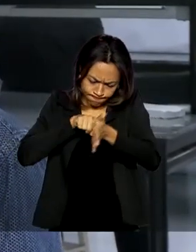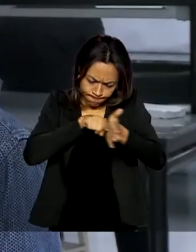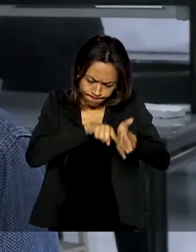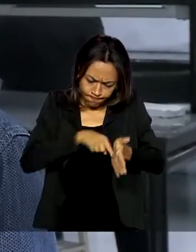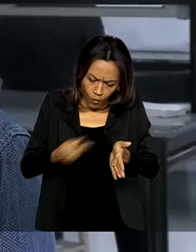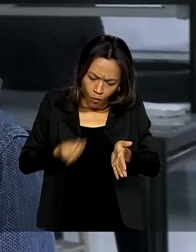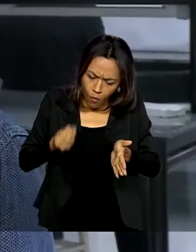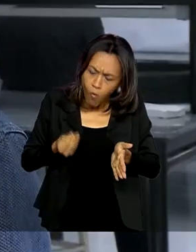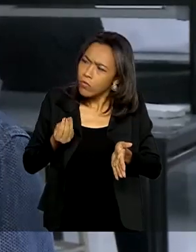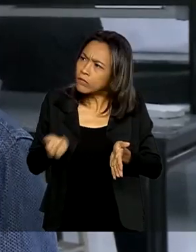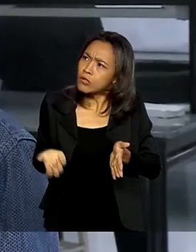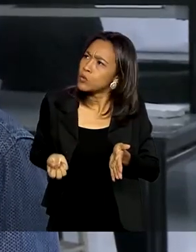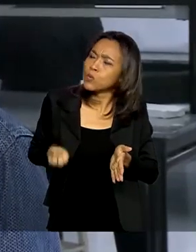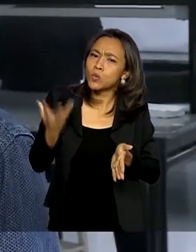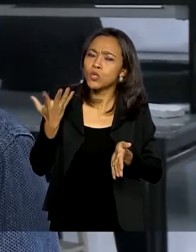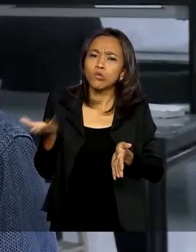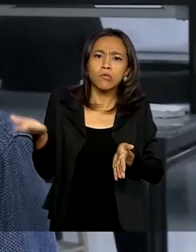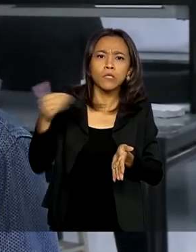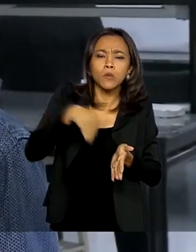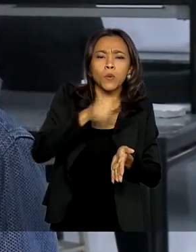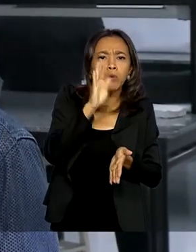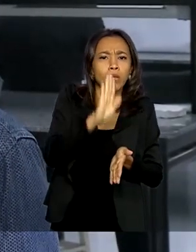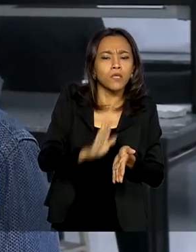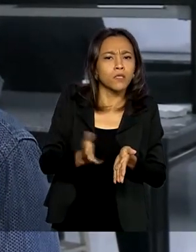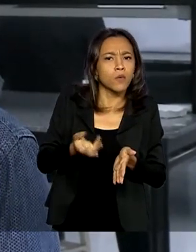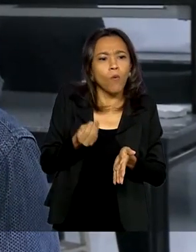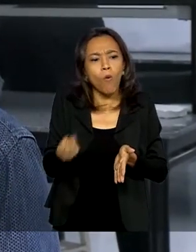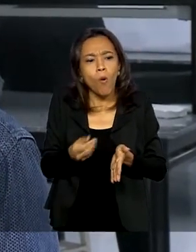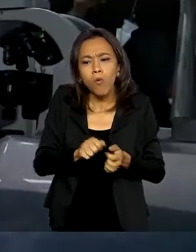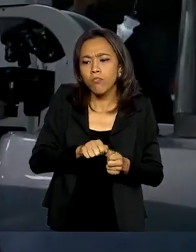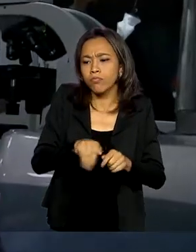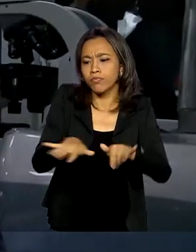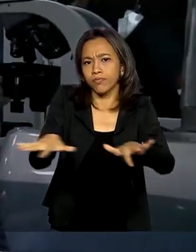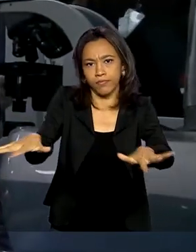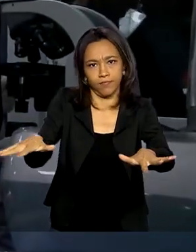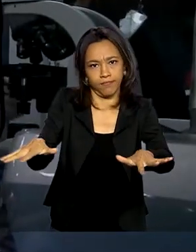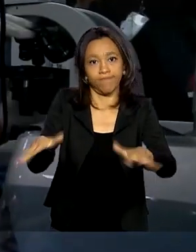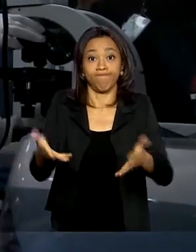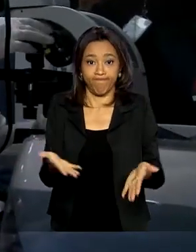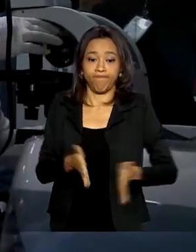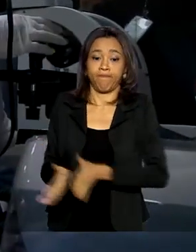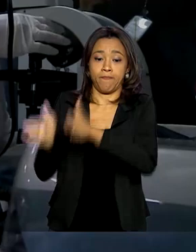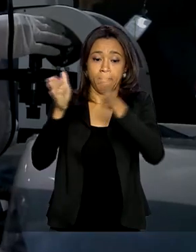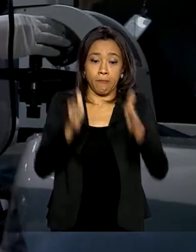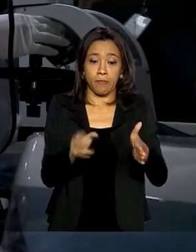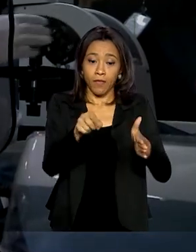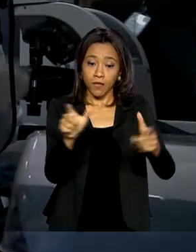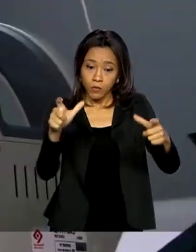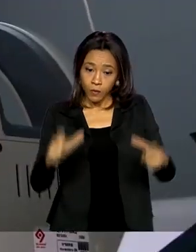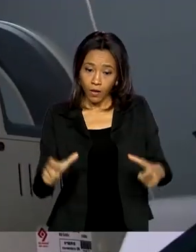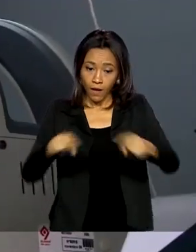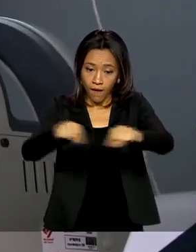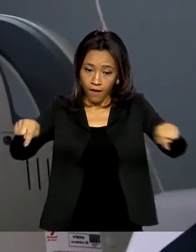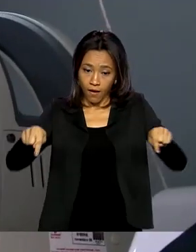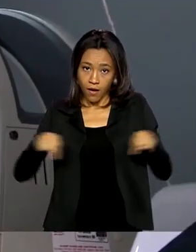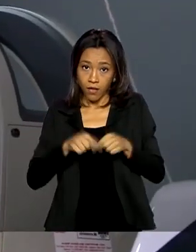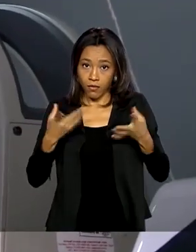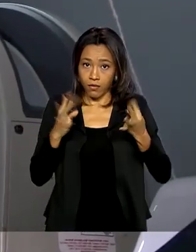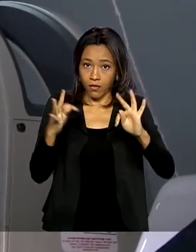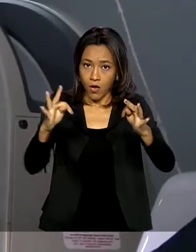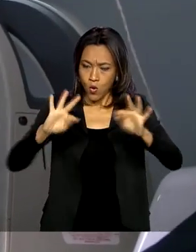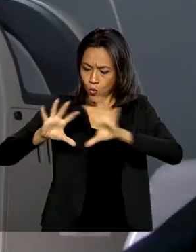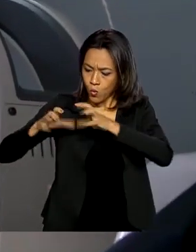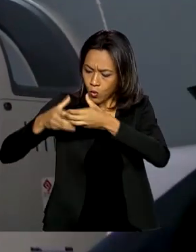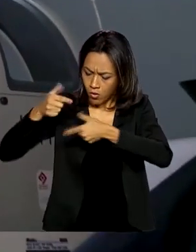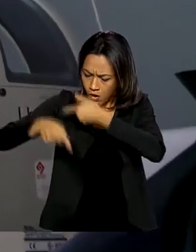onde estes vírus vieram para dentro do Brasil e para onde eles estão se espalhando. No Centro de Tecnologias de Vacina, um grupo busca